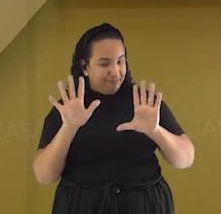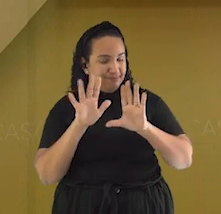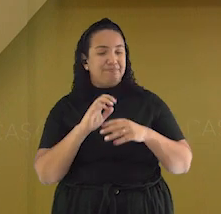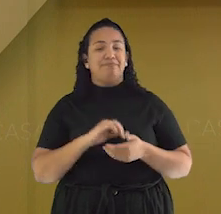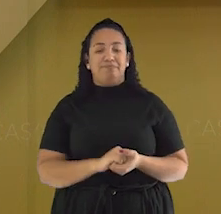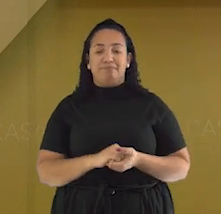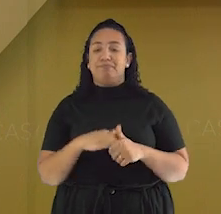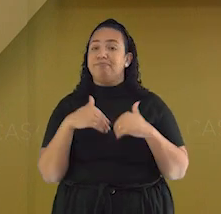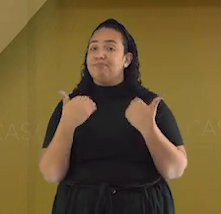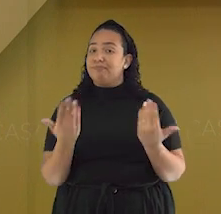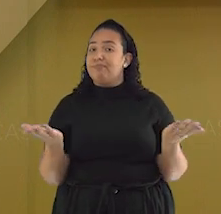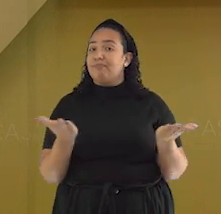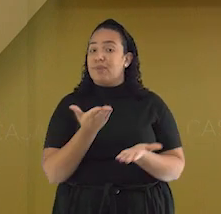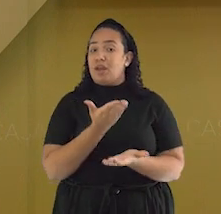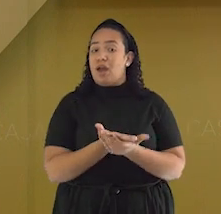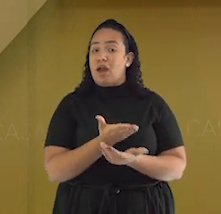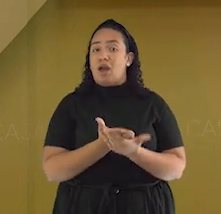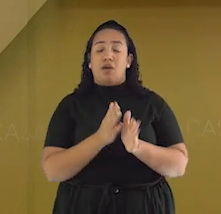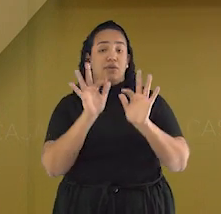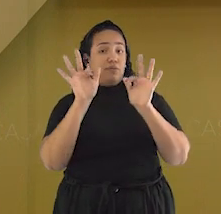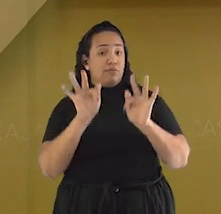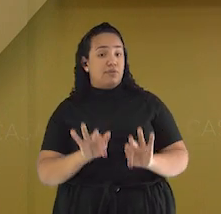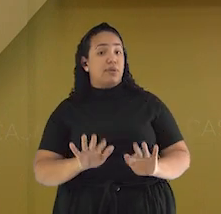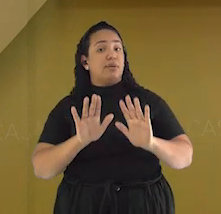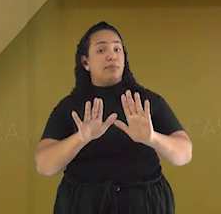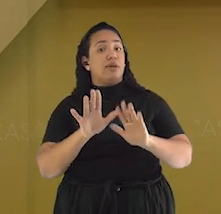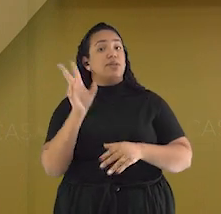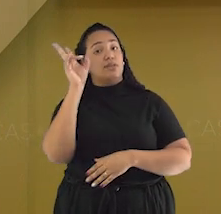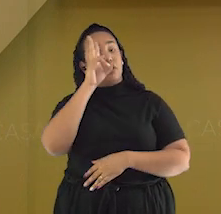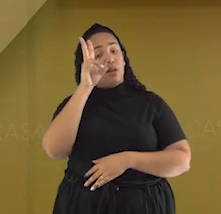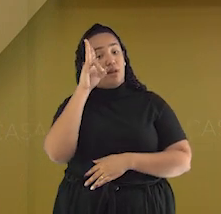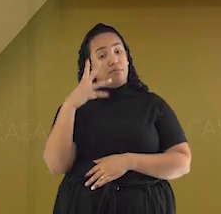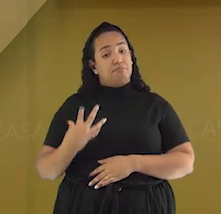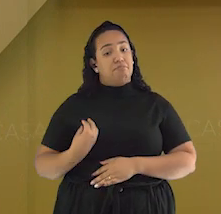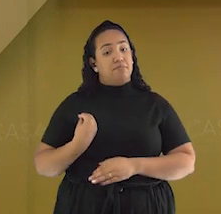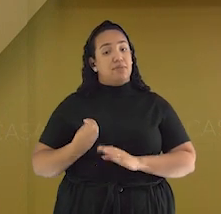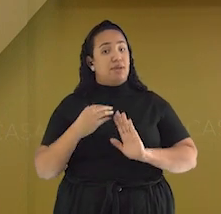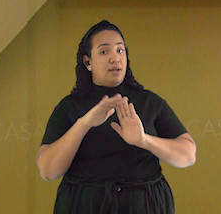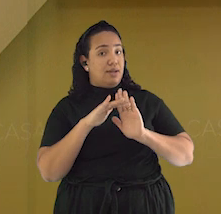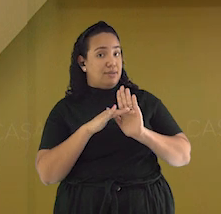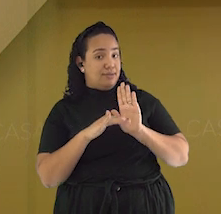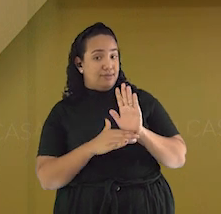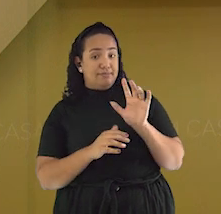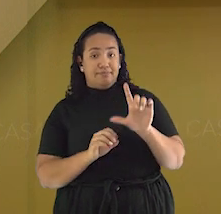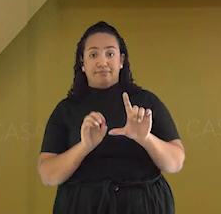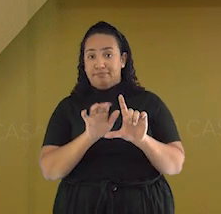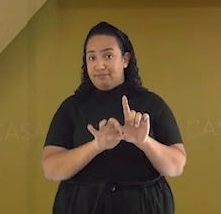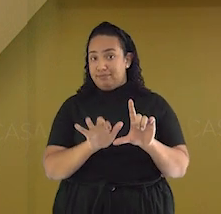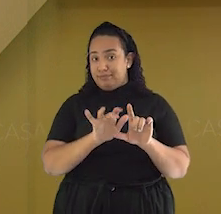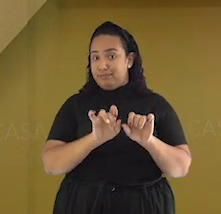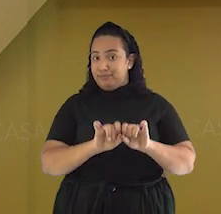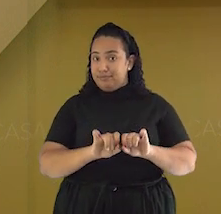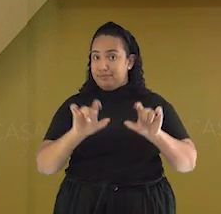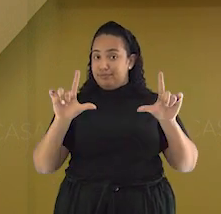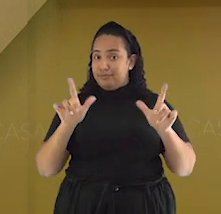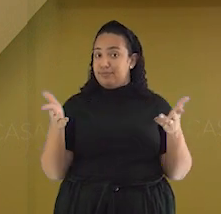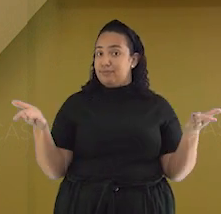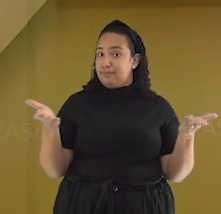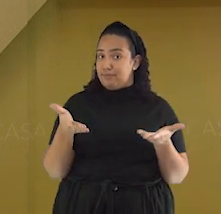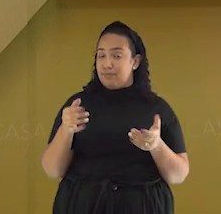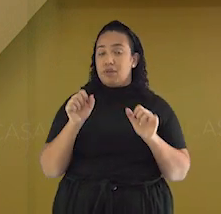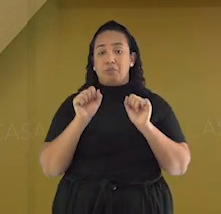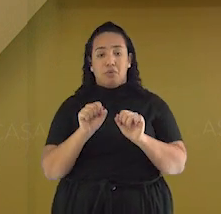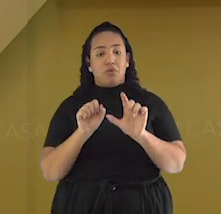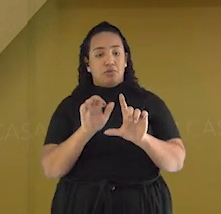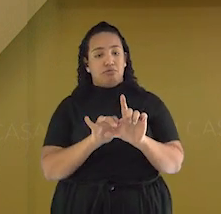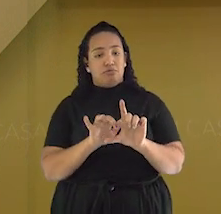E estamos chegando ao fim da aula de hoje, mas não se esqueça de registrar a presença com a gente. Pelo que arregou de estar na sua tela, você pode fazer a leitura